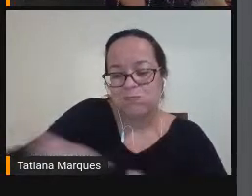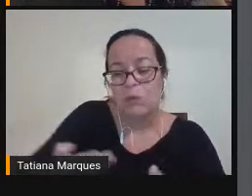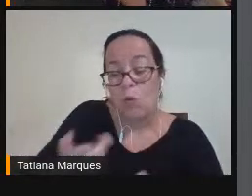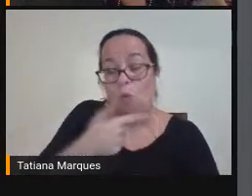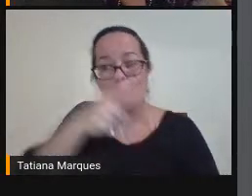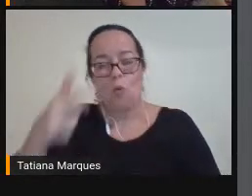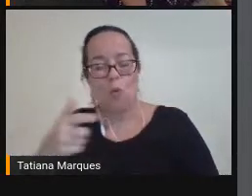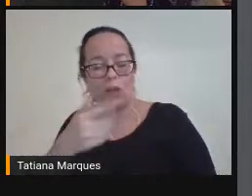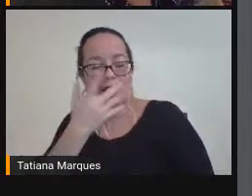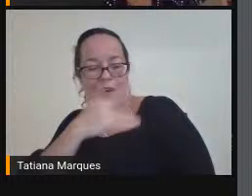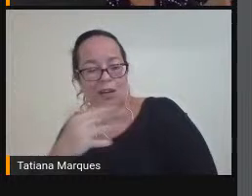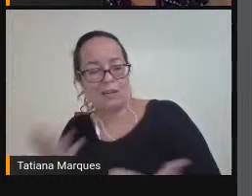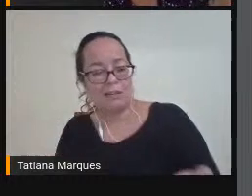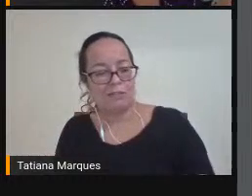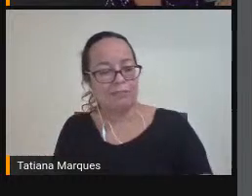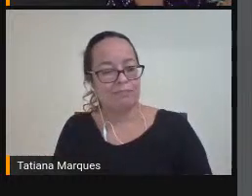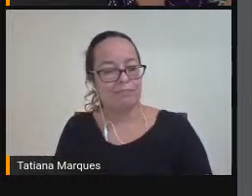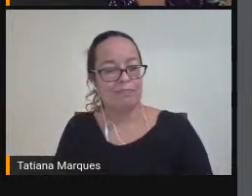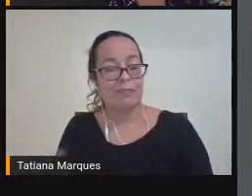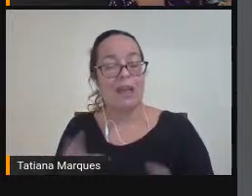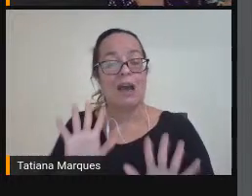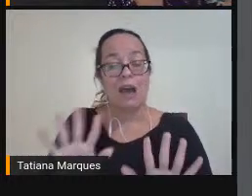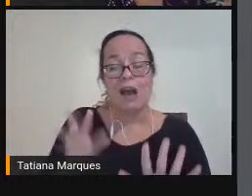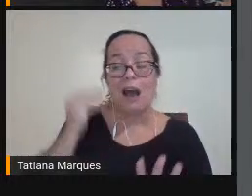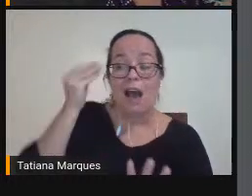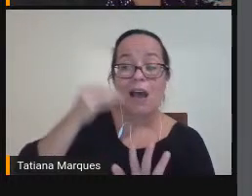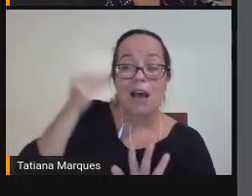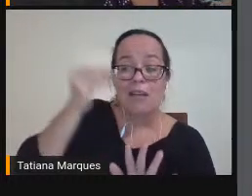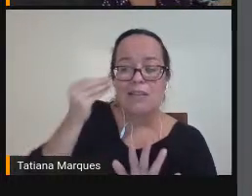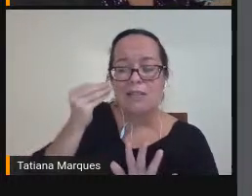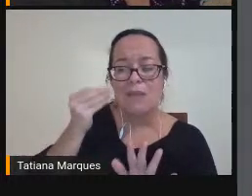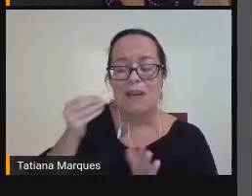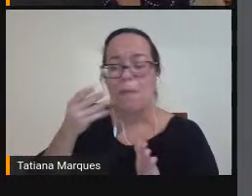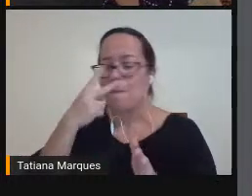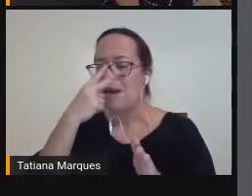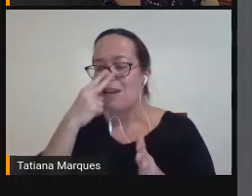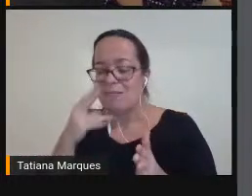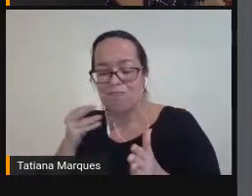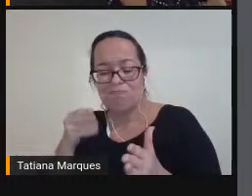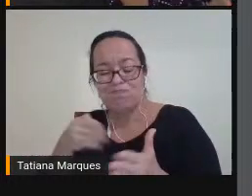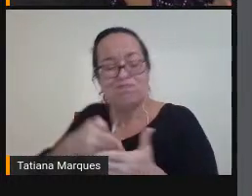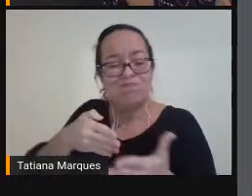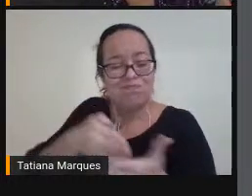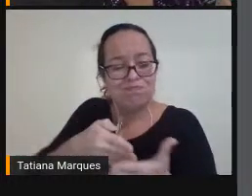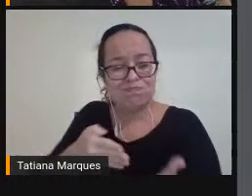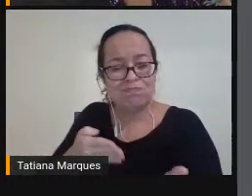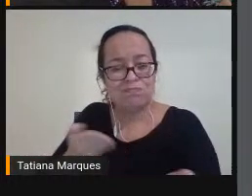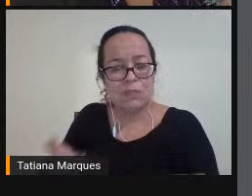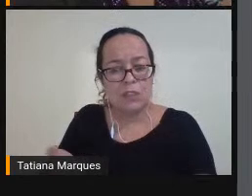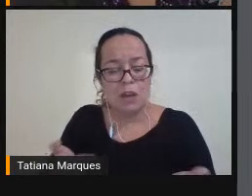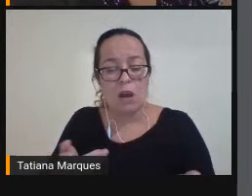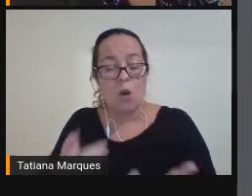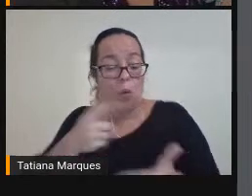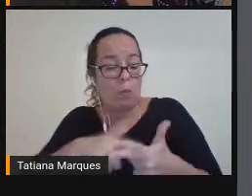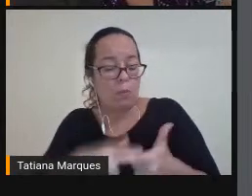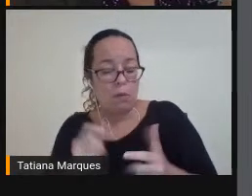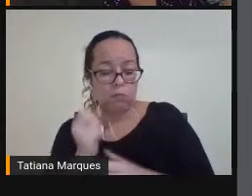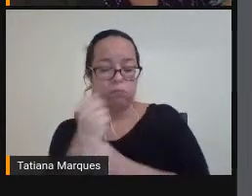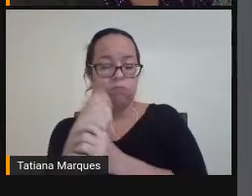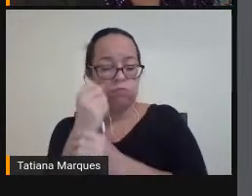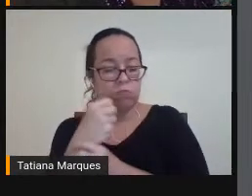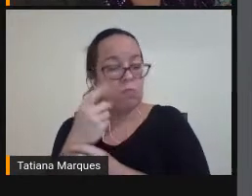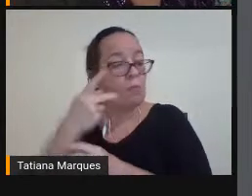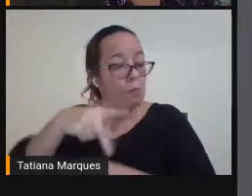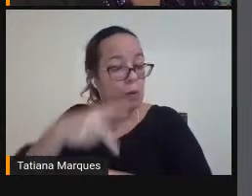Que as Experiências São muito Restritas E que Os problemas Motores E aí